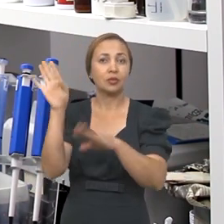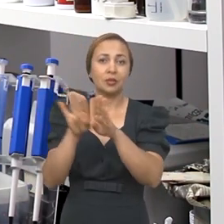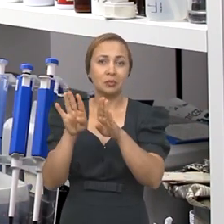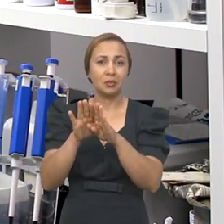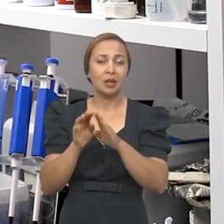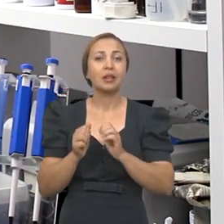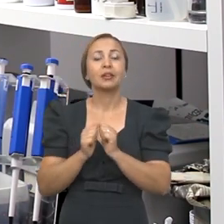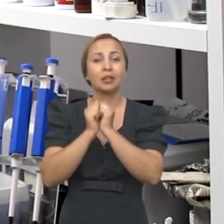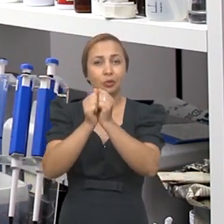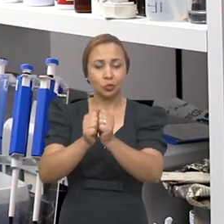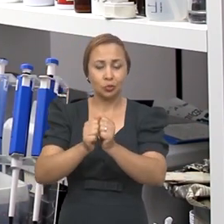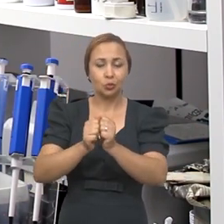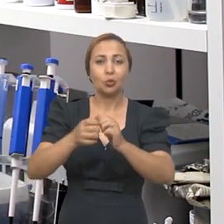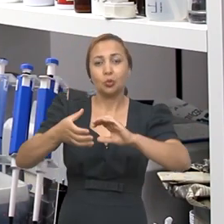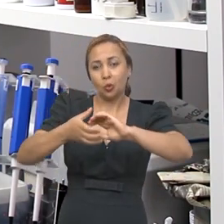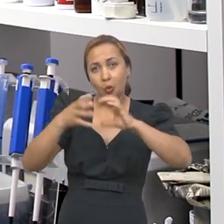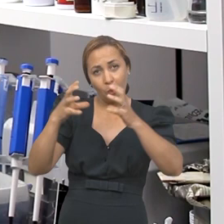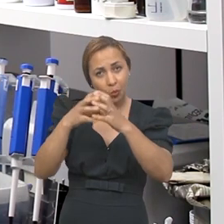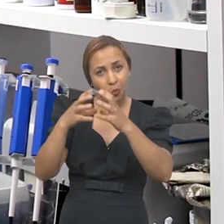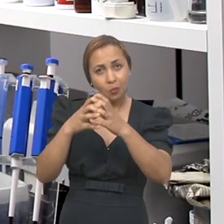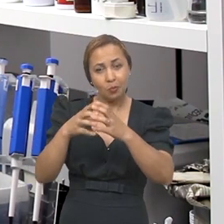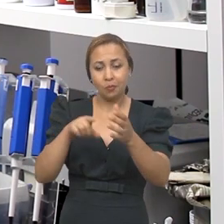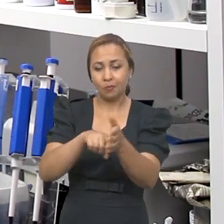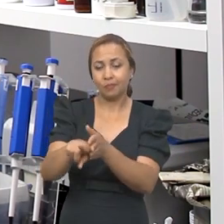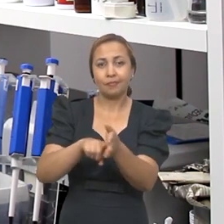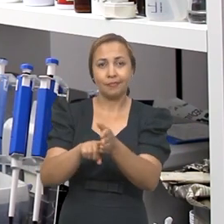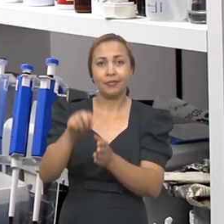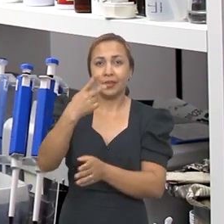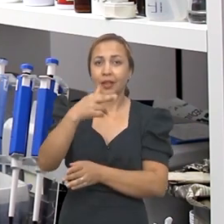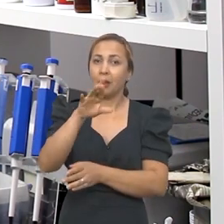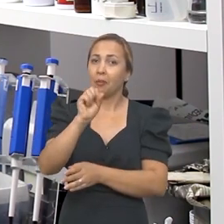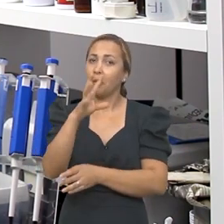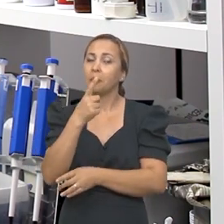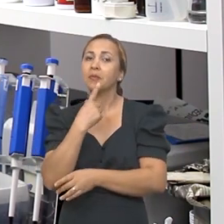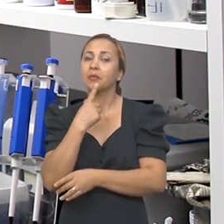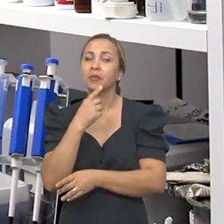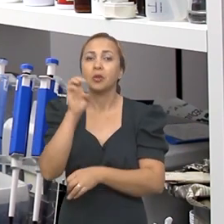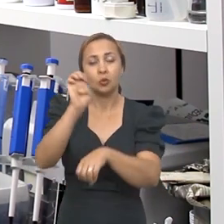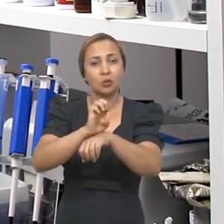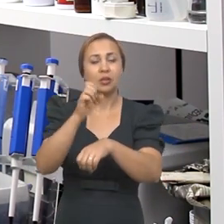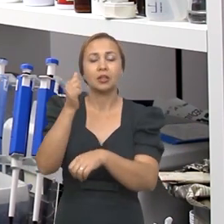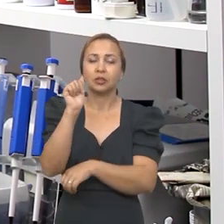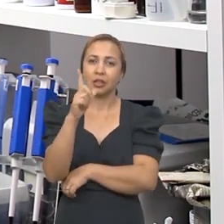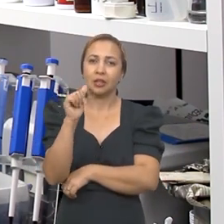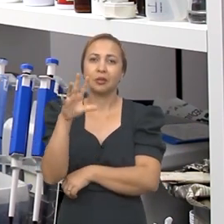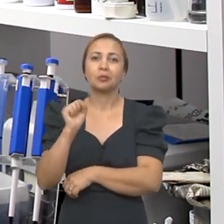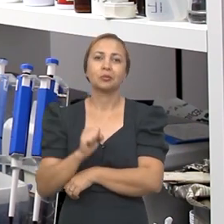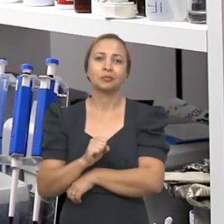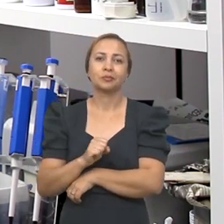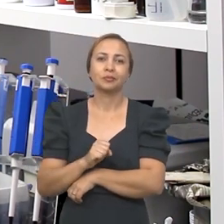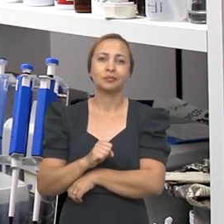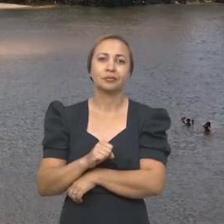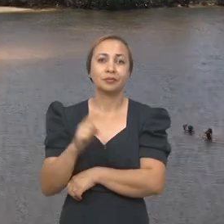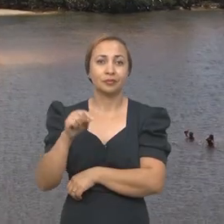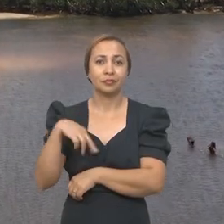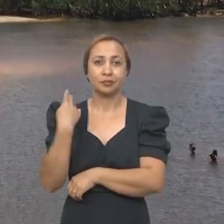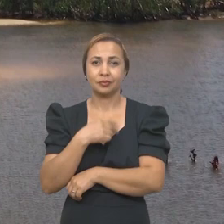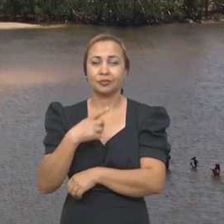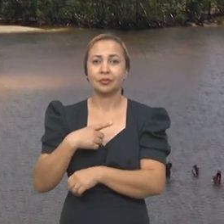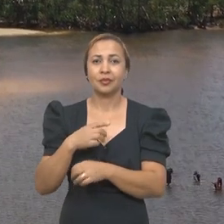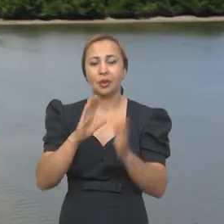do Instituto Federal também que compõem essa rede de pesquisa da própolis vermelha aqui no estado de Alagoas.